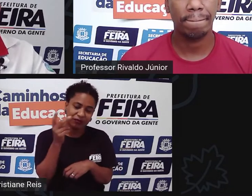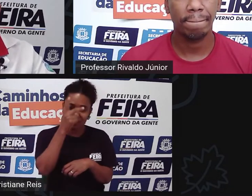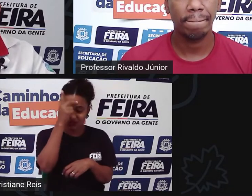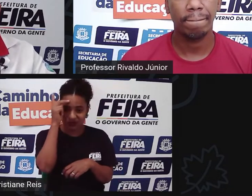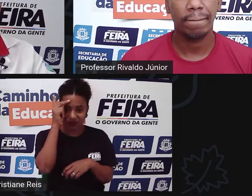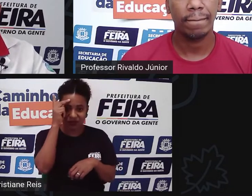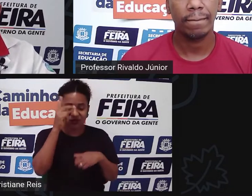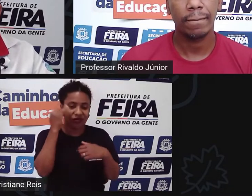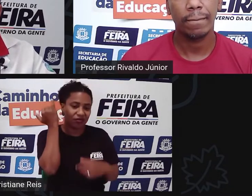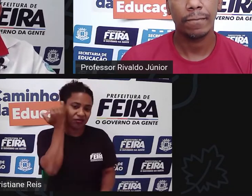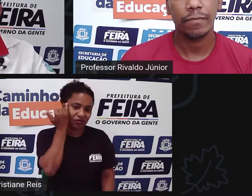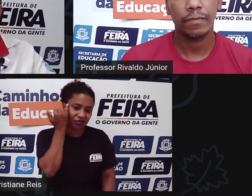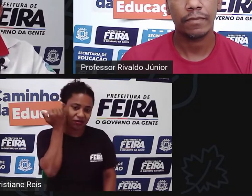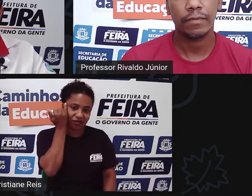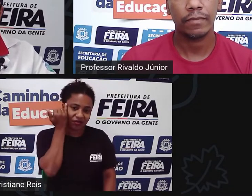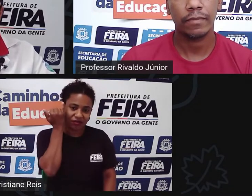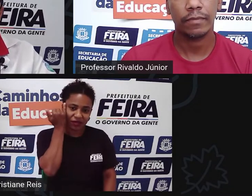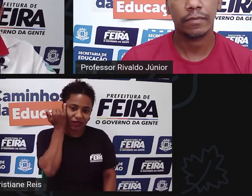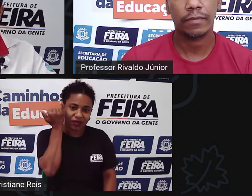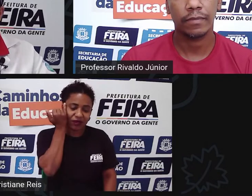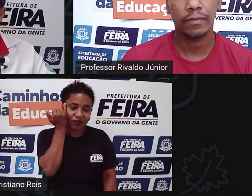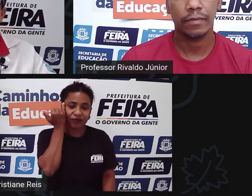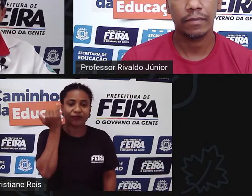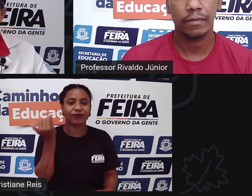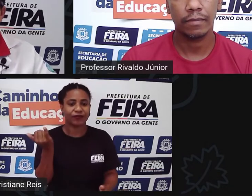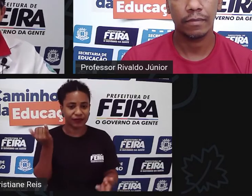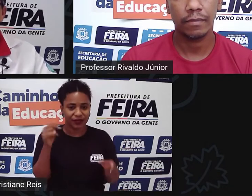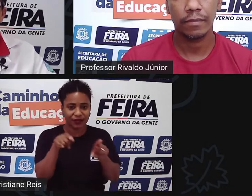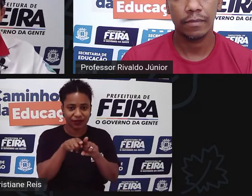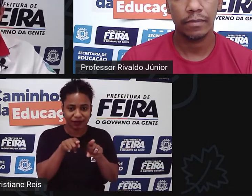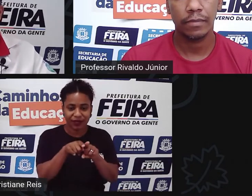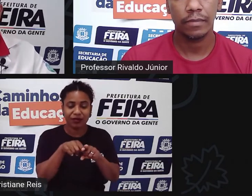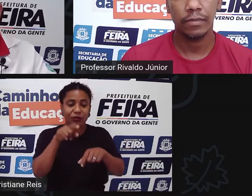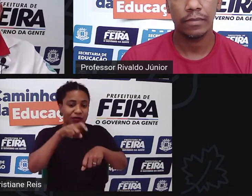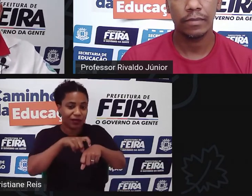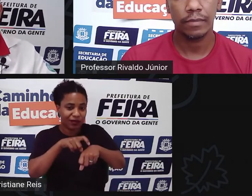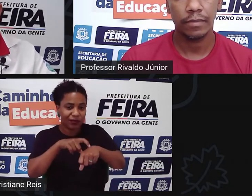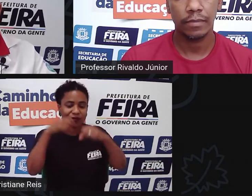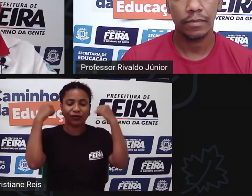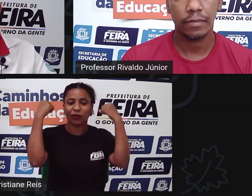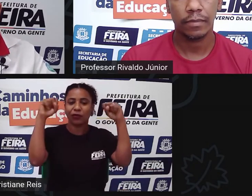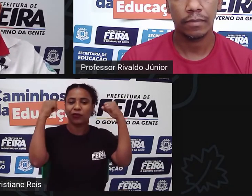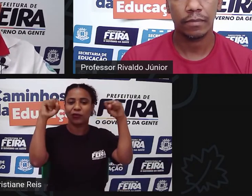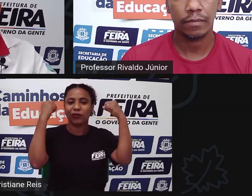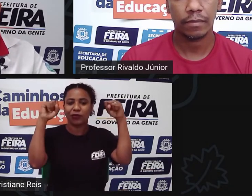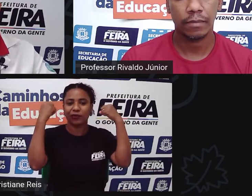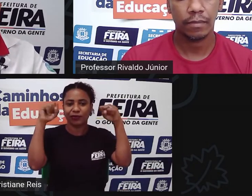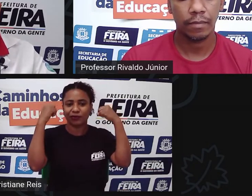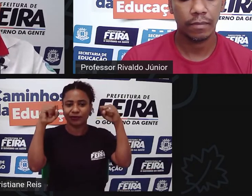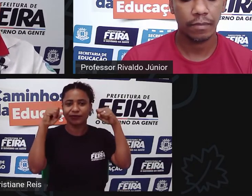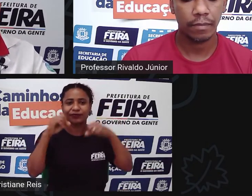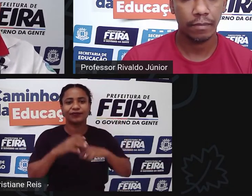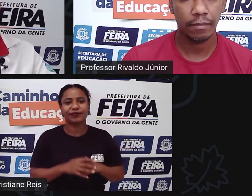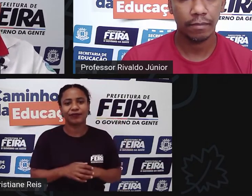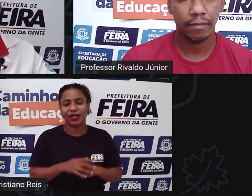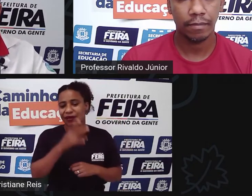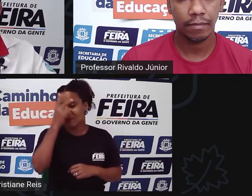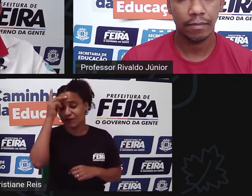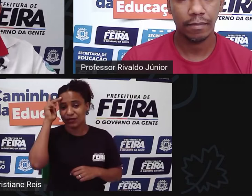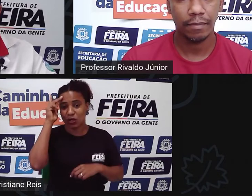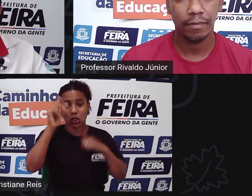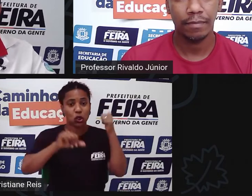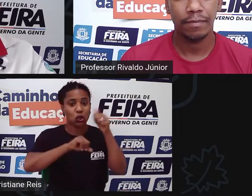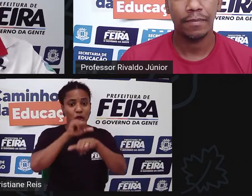oxigênio, tempo de exercício, quais são os fatores que levam a pessoa a ficar